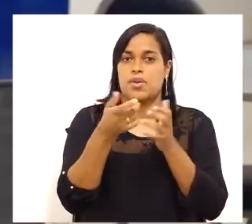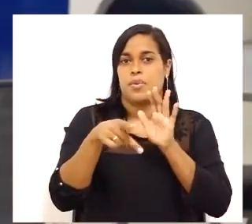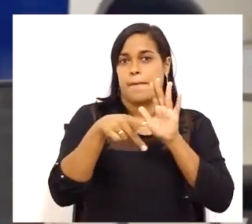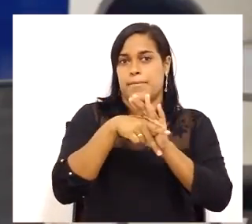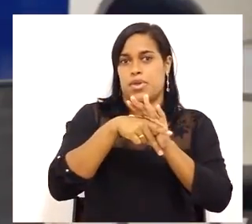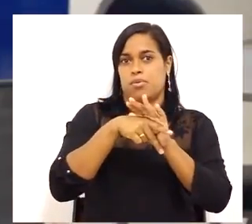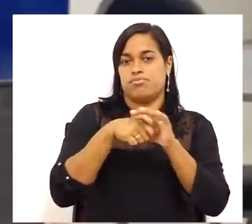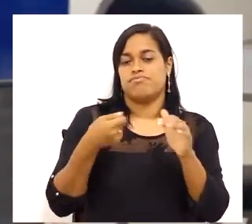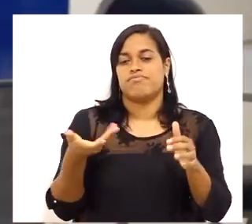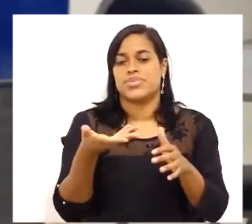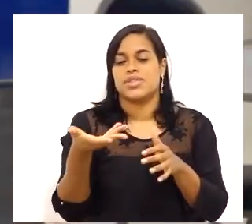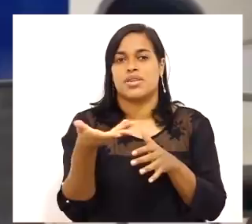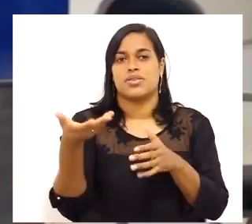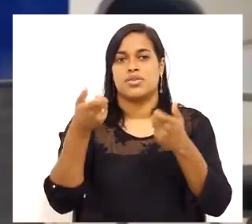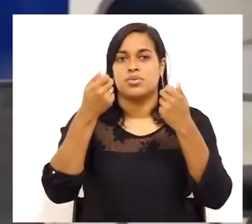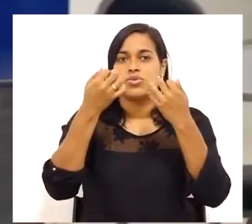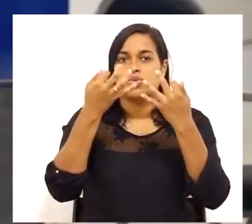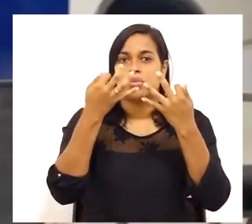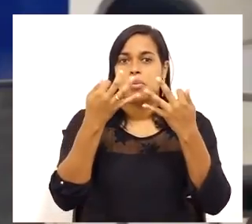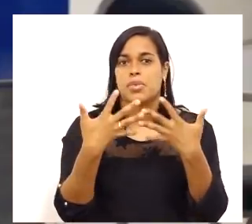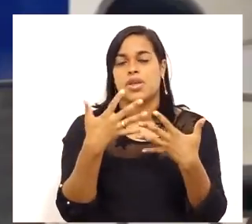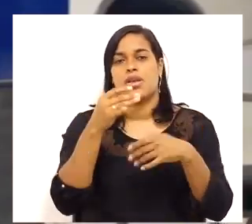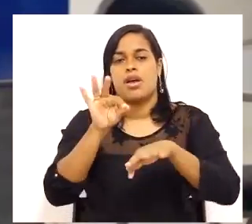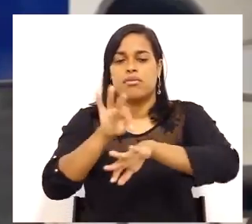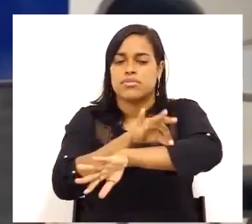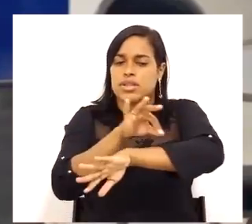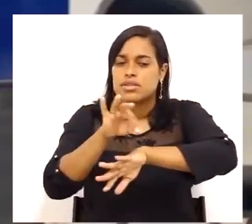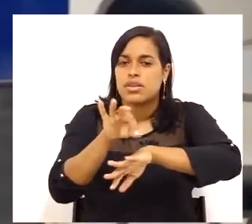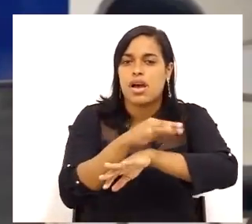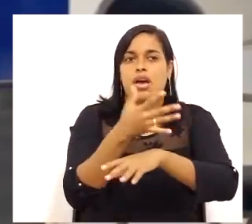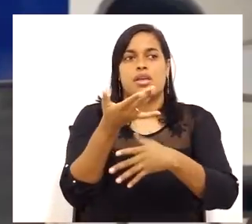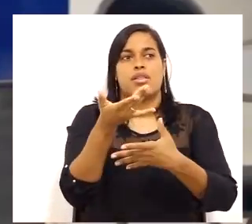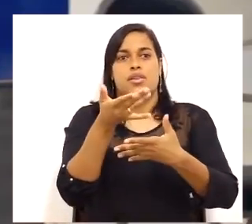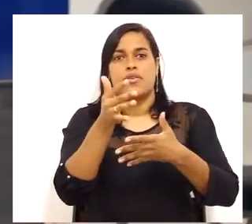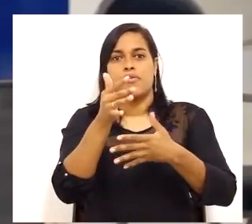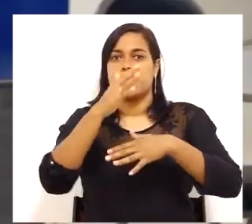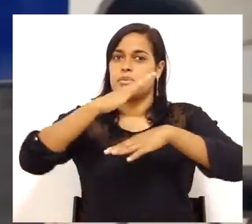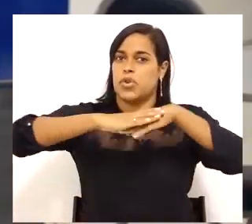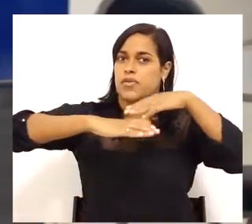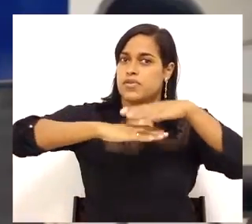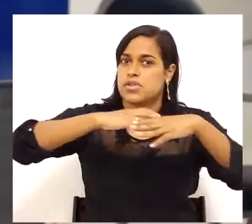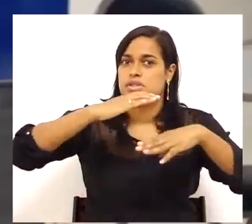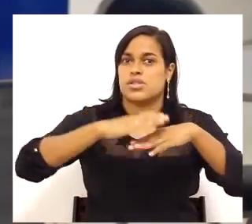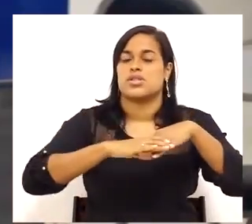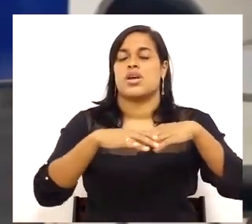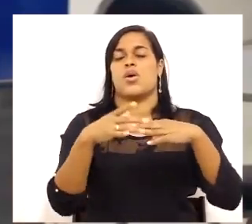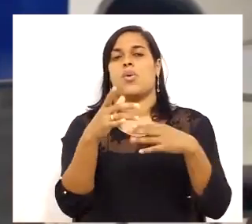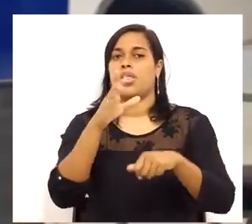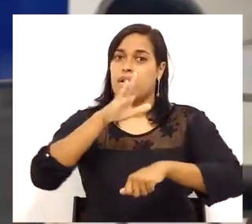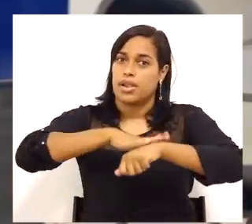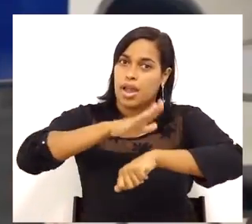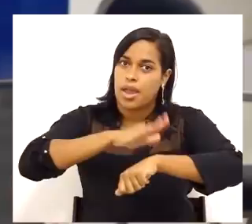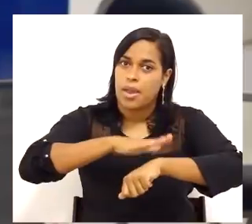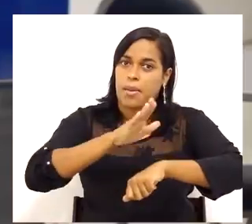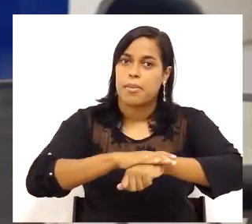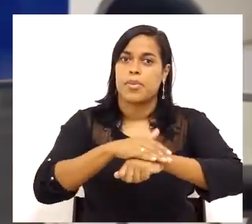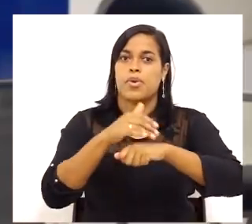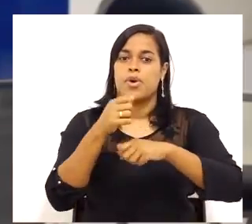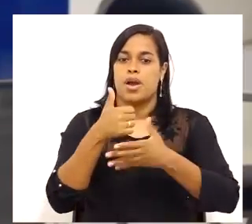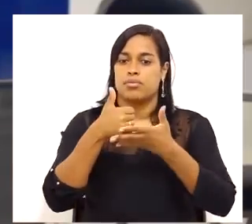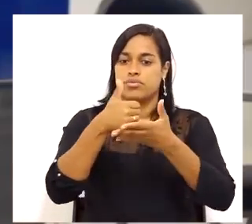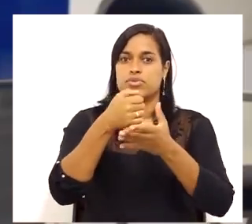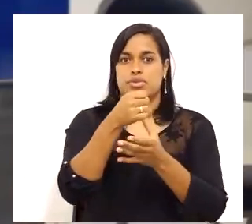Estamos falando de design, aparência, funcionalidade, durabilidade, assistência técnica.